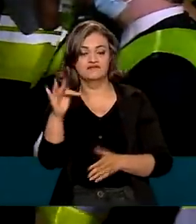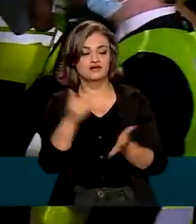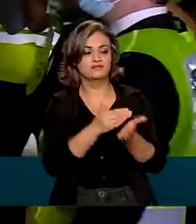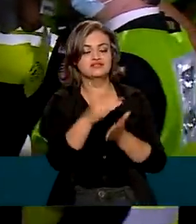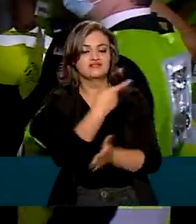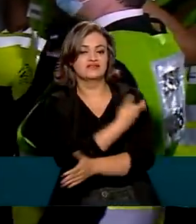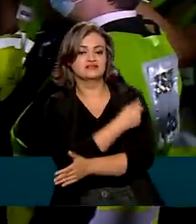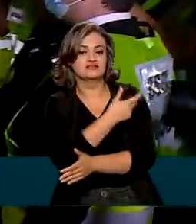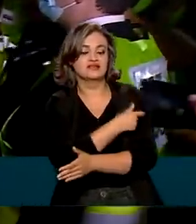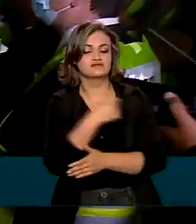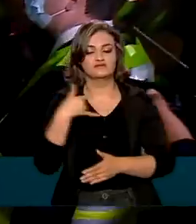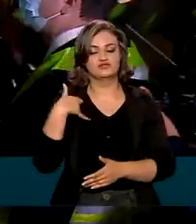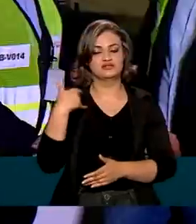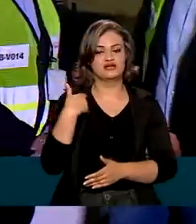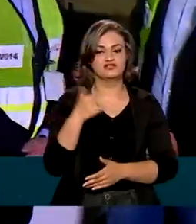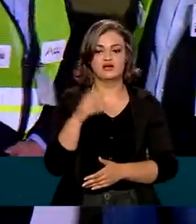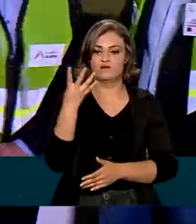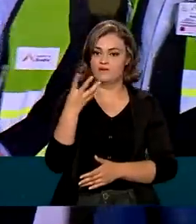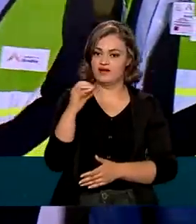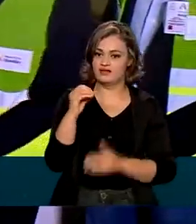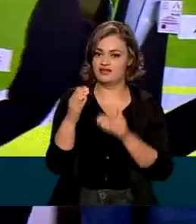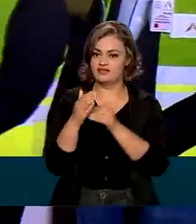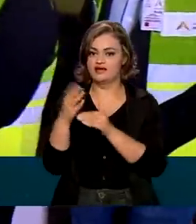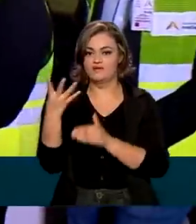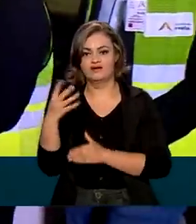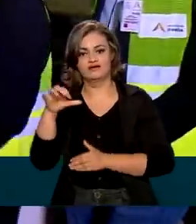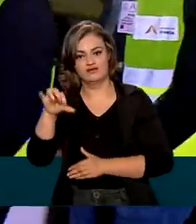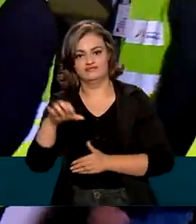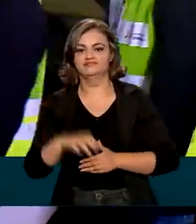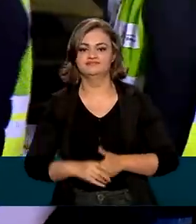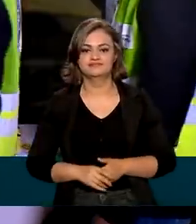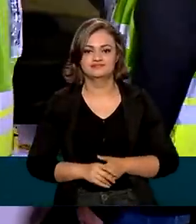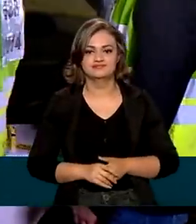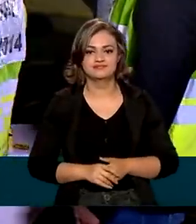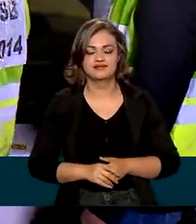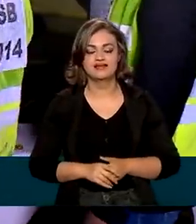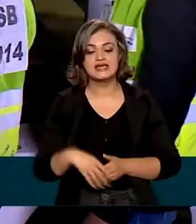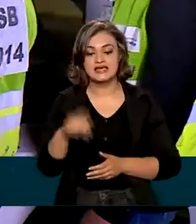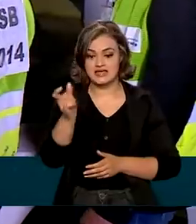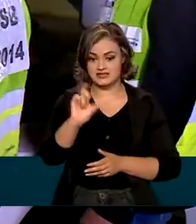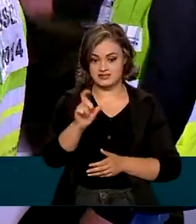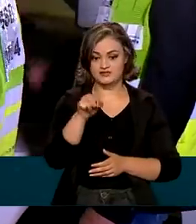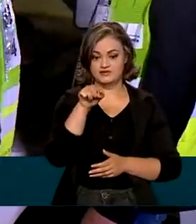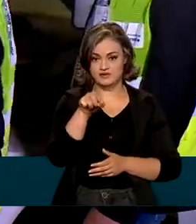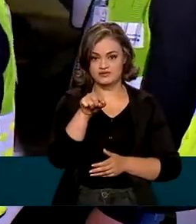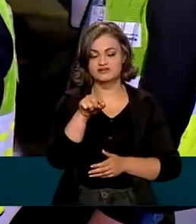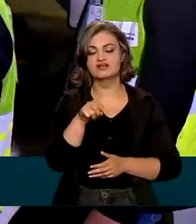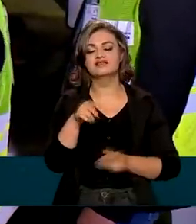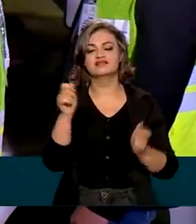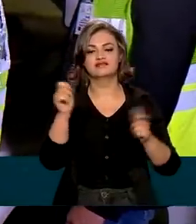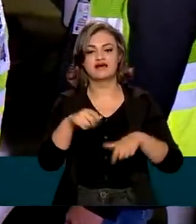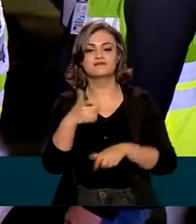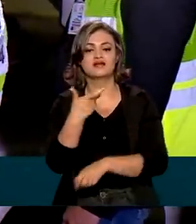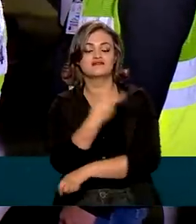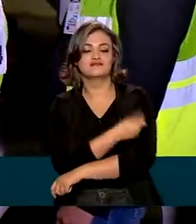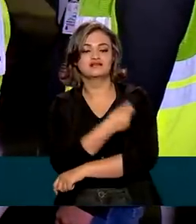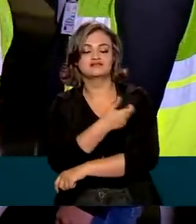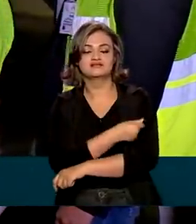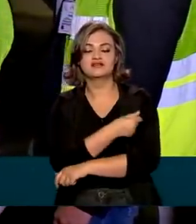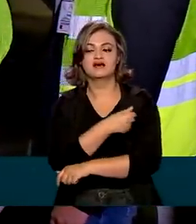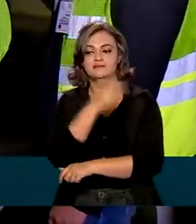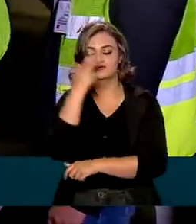do público de faixa etária entre 40 e 49 anos. As doses também serão utilizadas para a